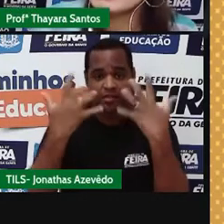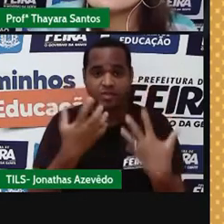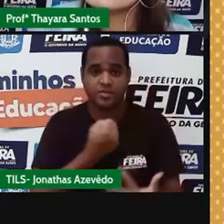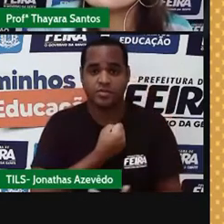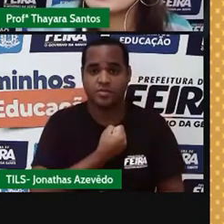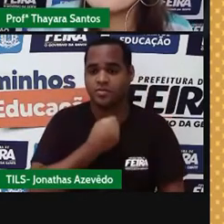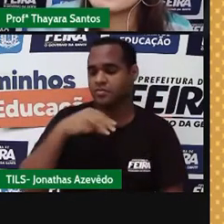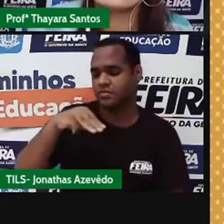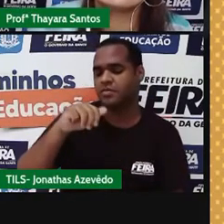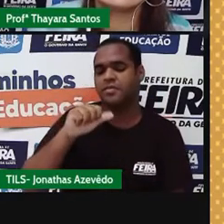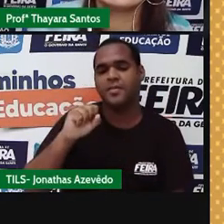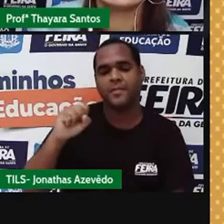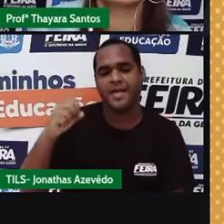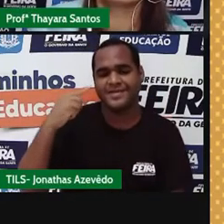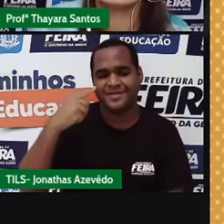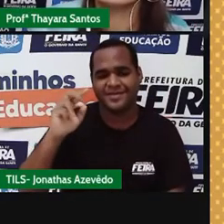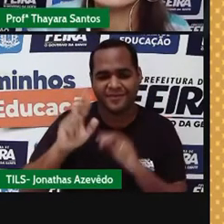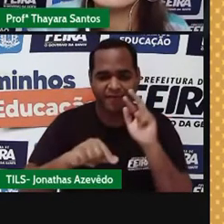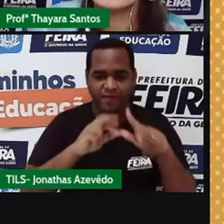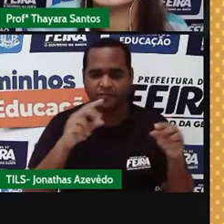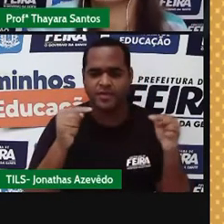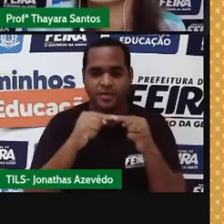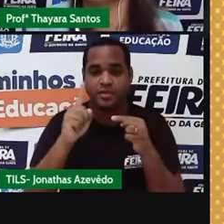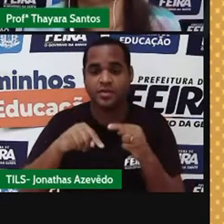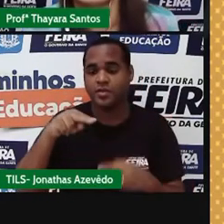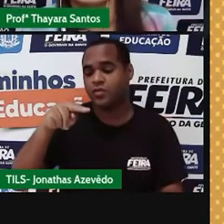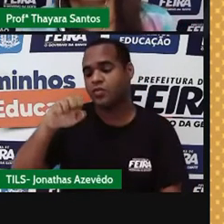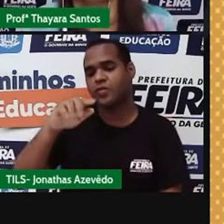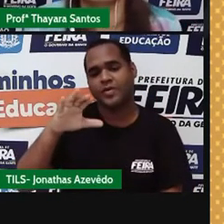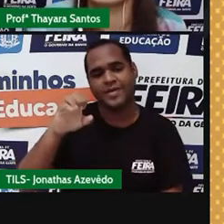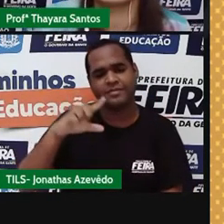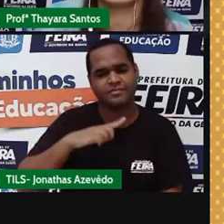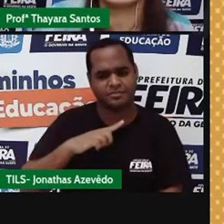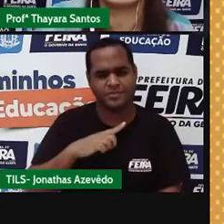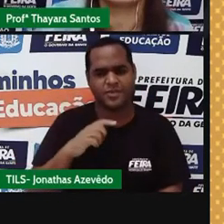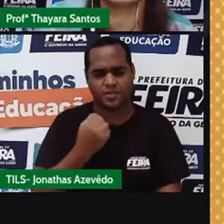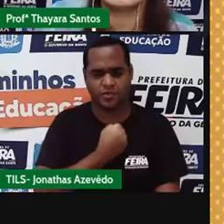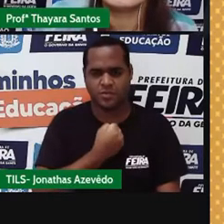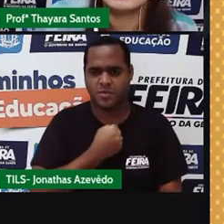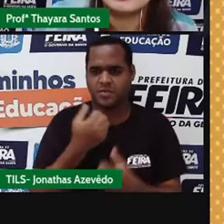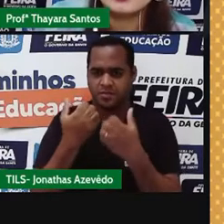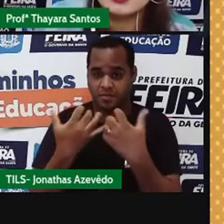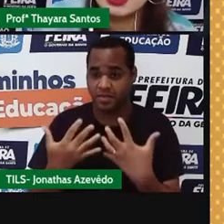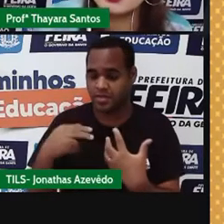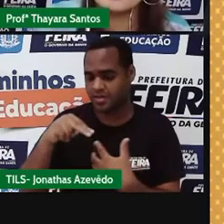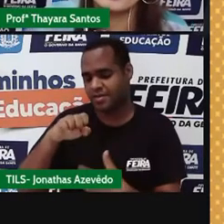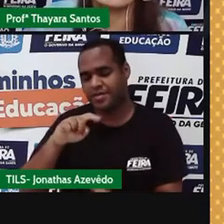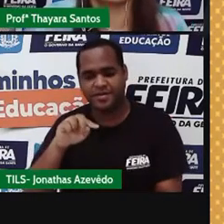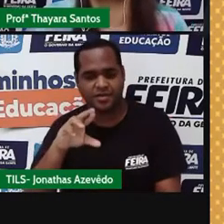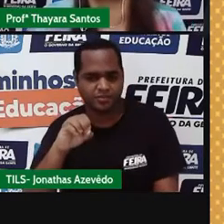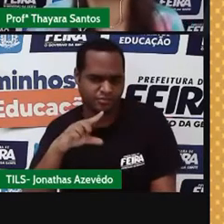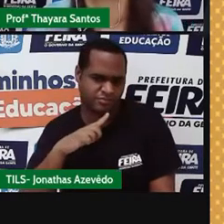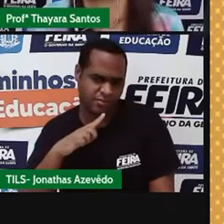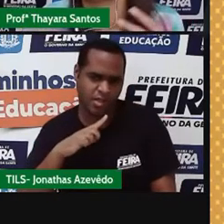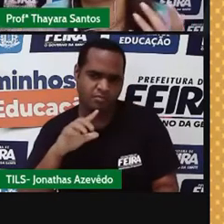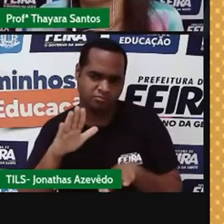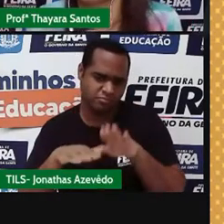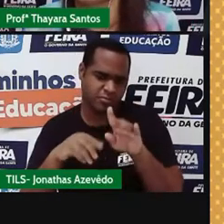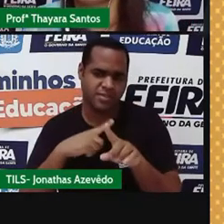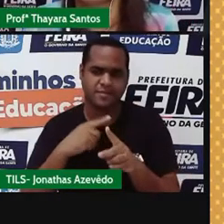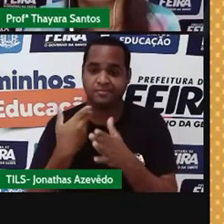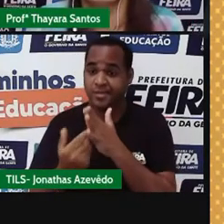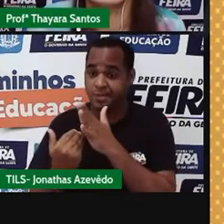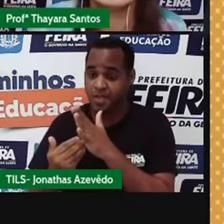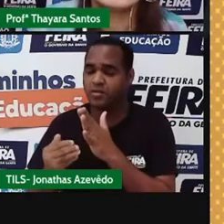diferente, justamente porque no seu núcleo eles têm diferentes números de nêutrons, né, por algum motivo eles acabam